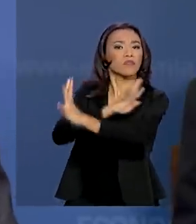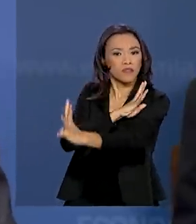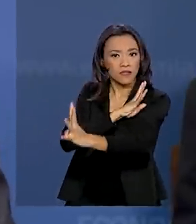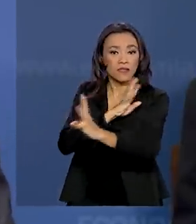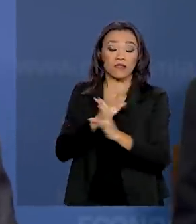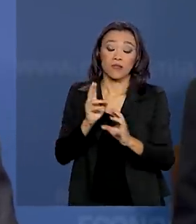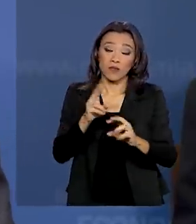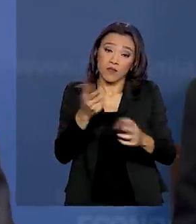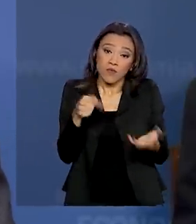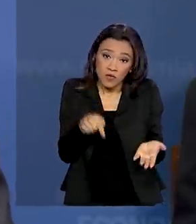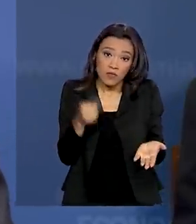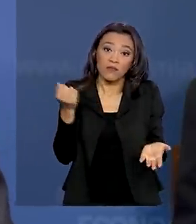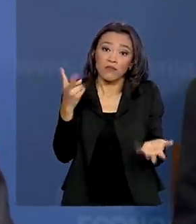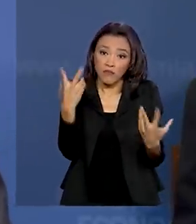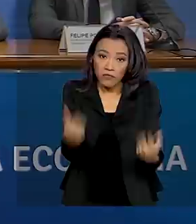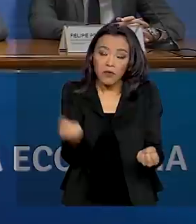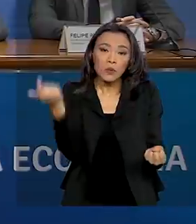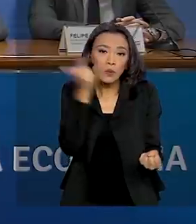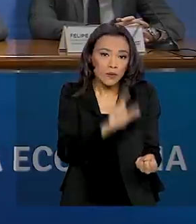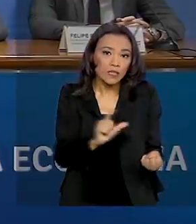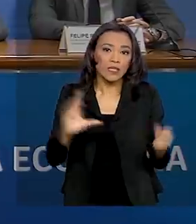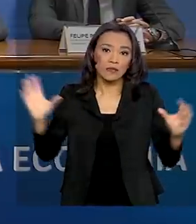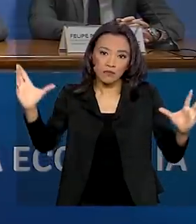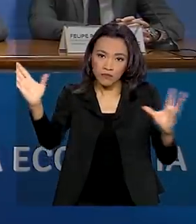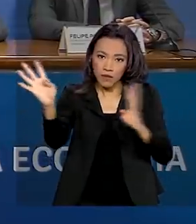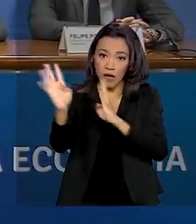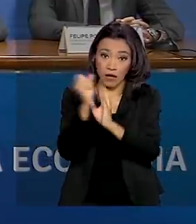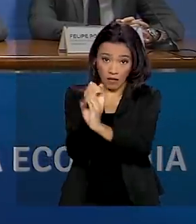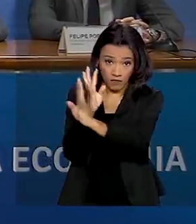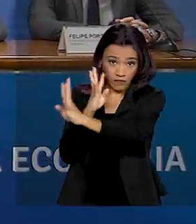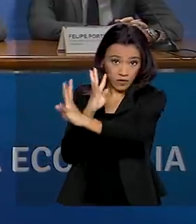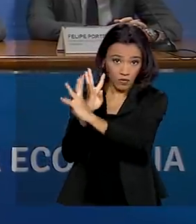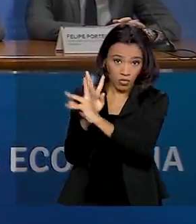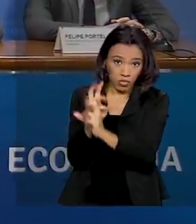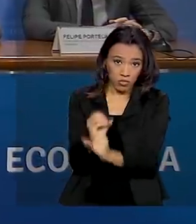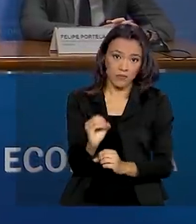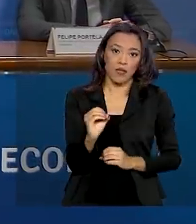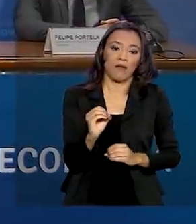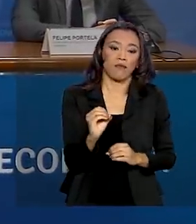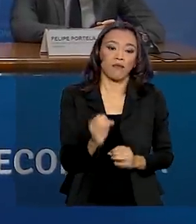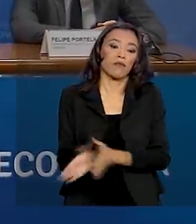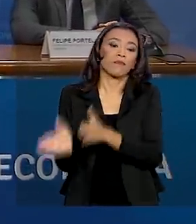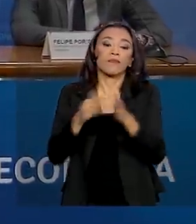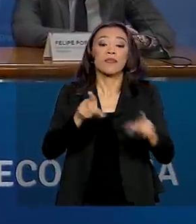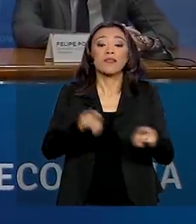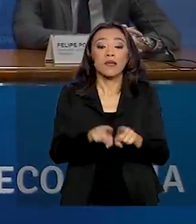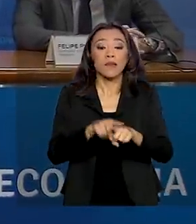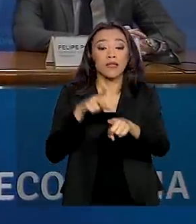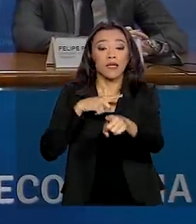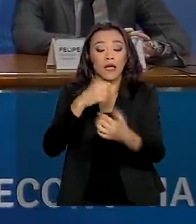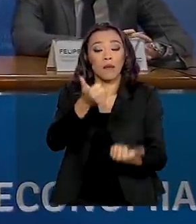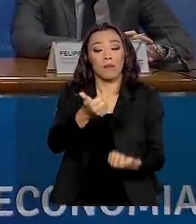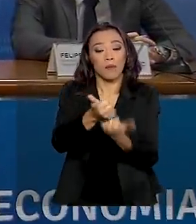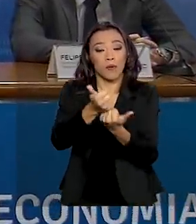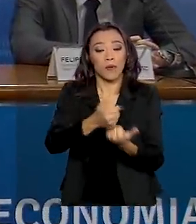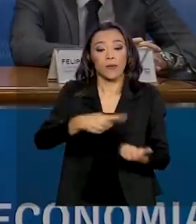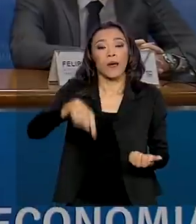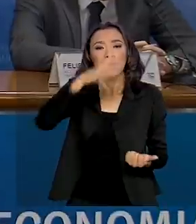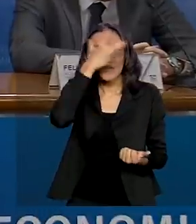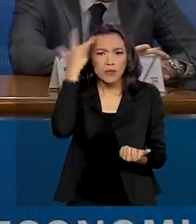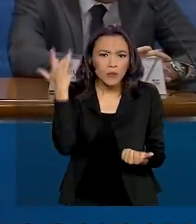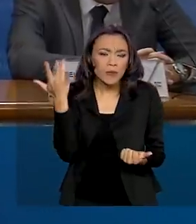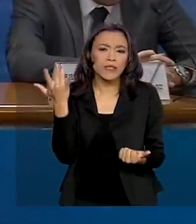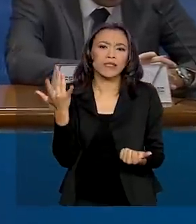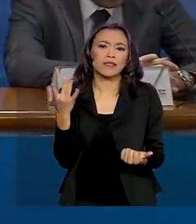nós conseguiremos zerar a fila. O Ministério da Economia também anunciou um auxílio para os trabalhadores vulneráveis que